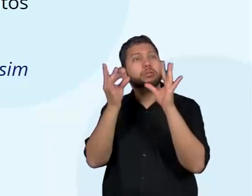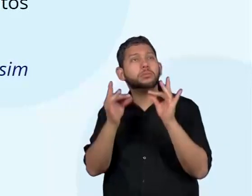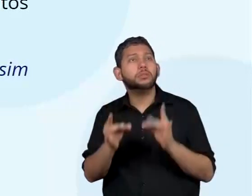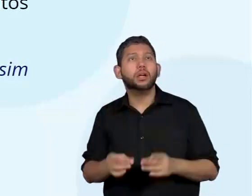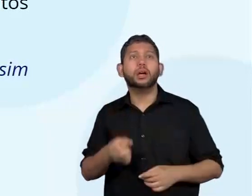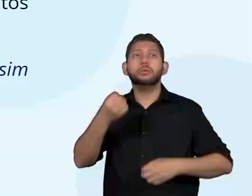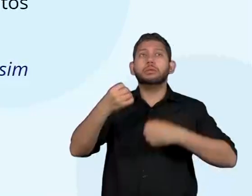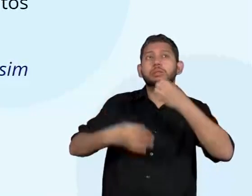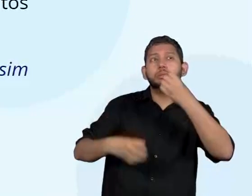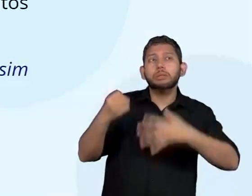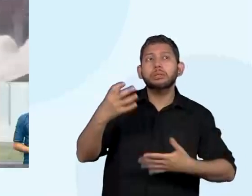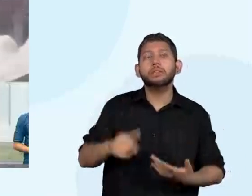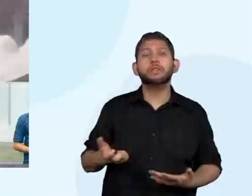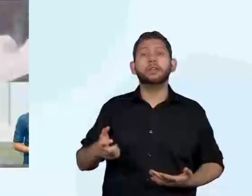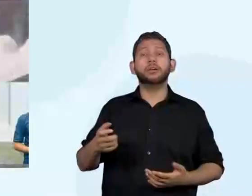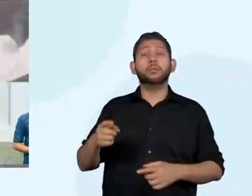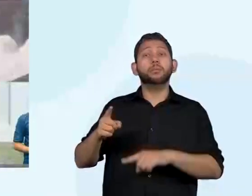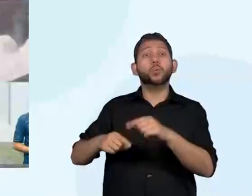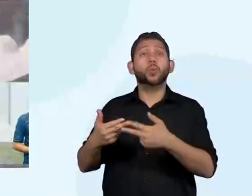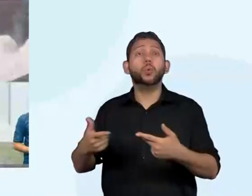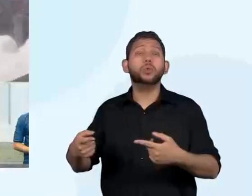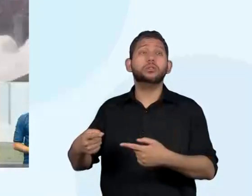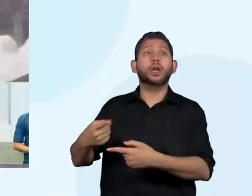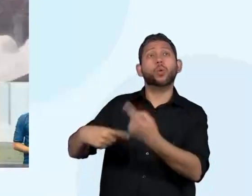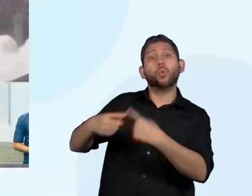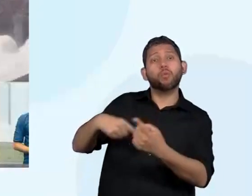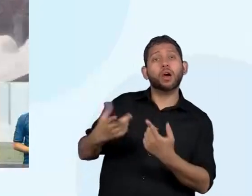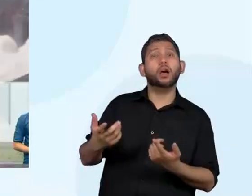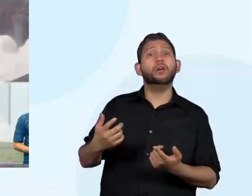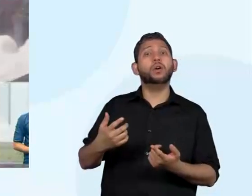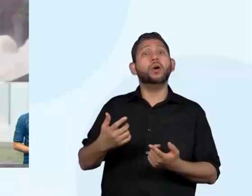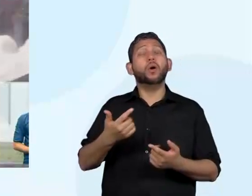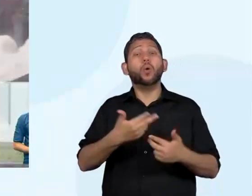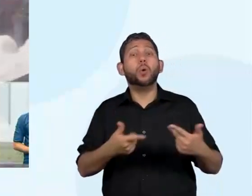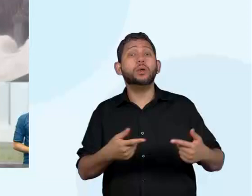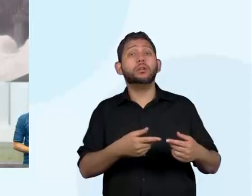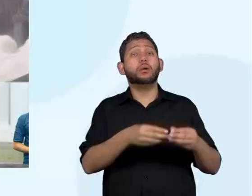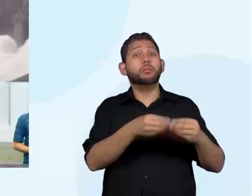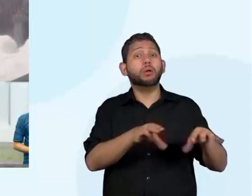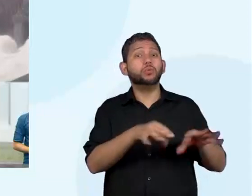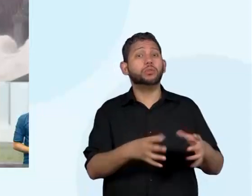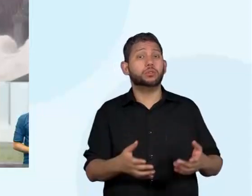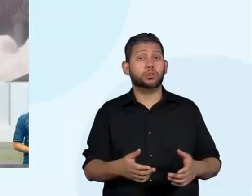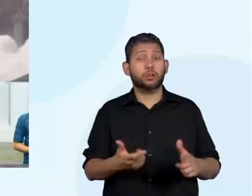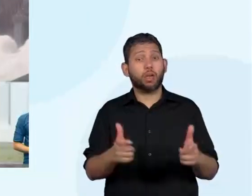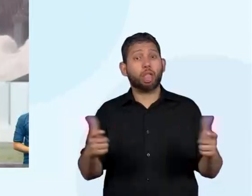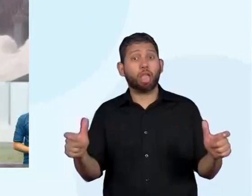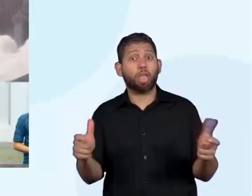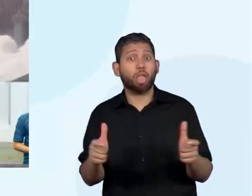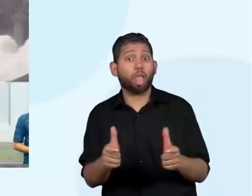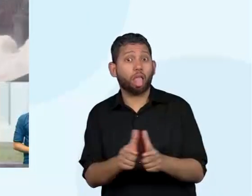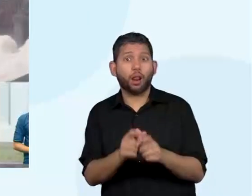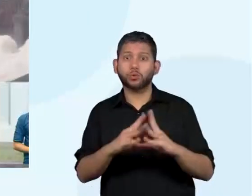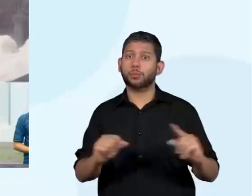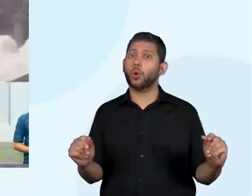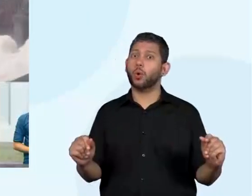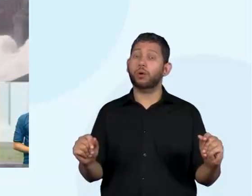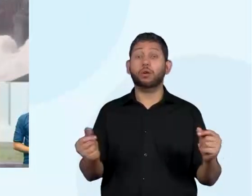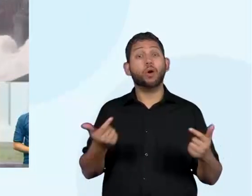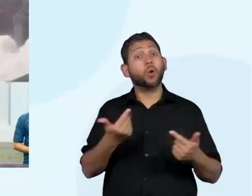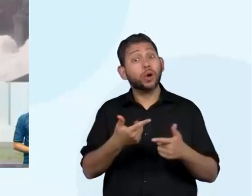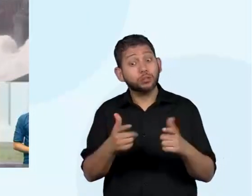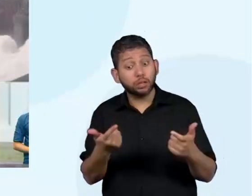num seguinte vídeo. Produzindo energia. Aquele texto vai embasar isso aqui para